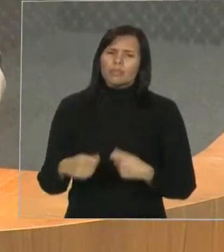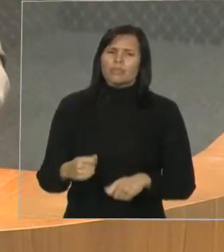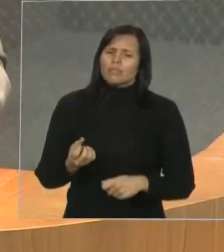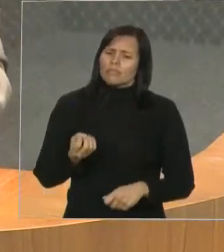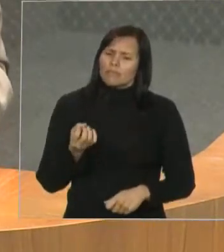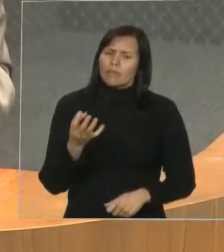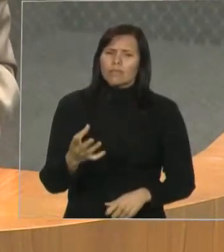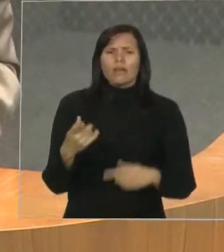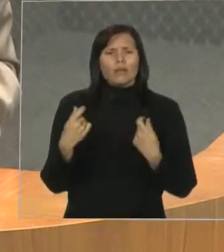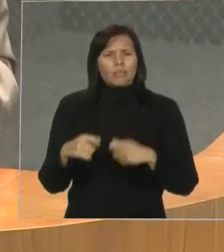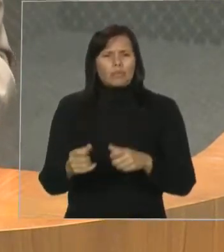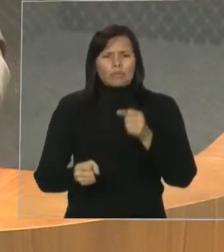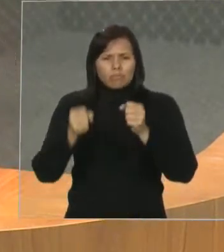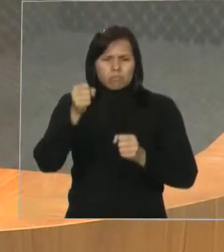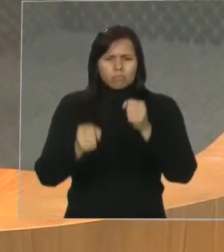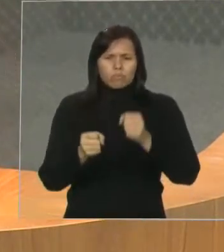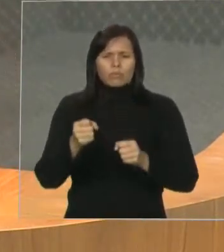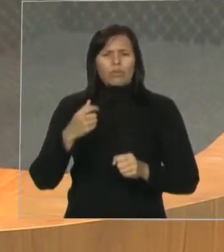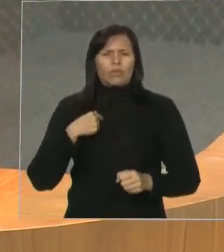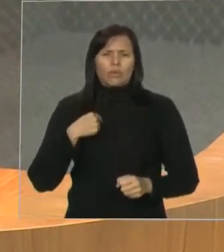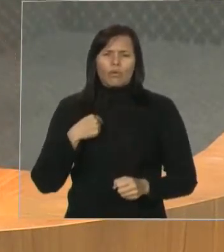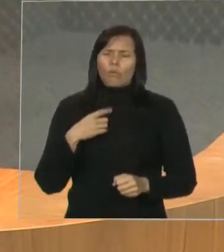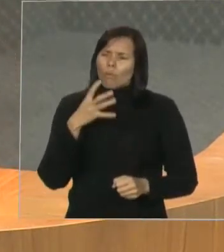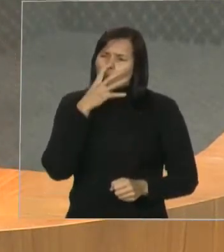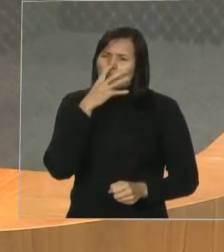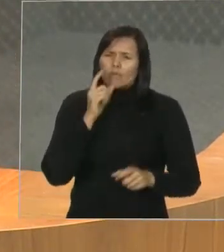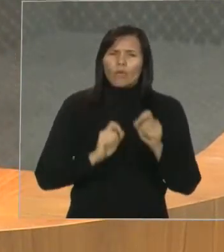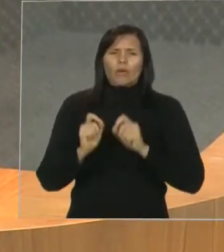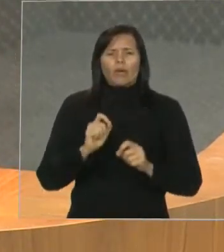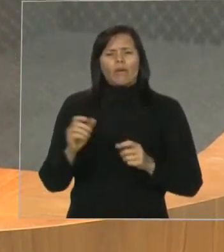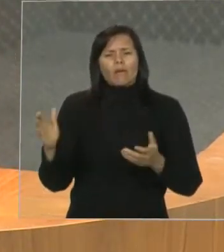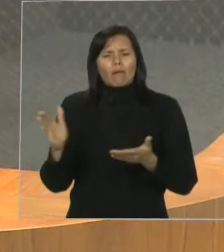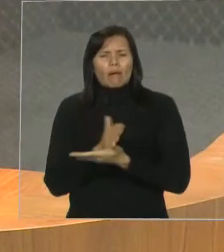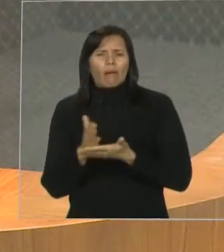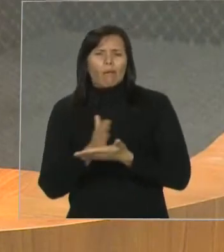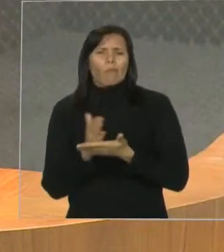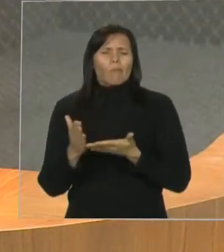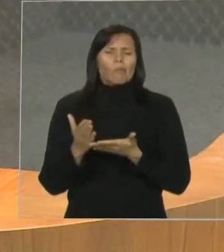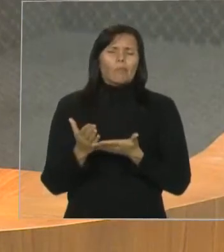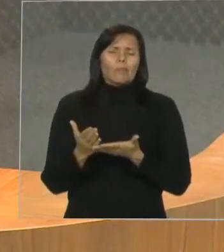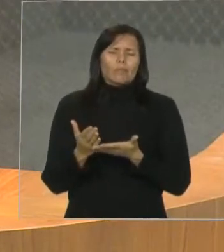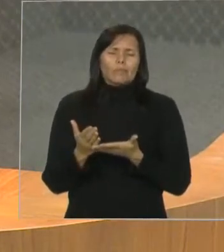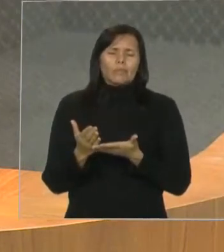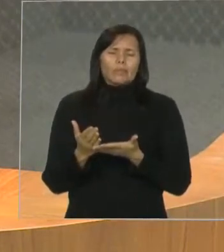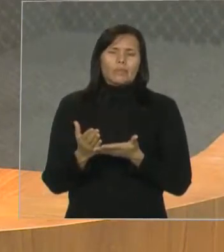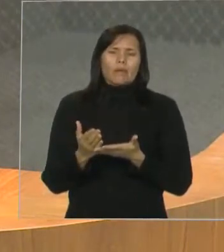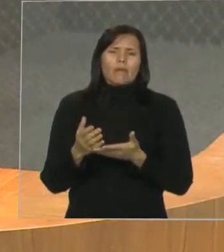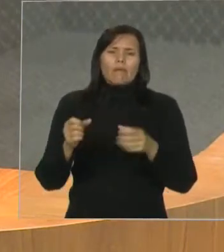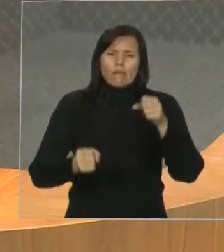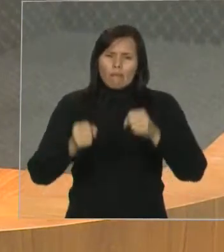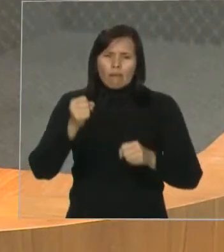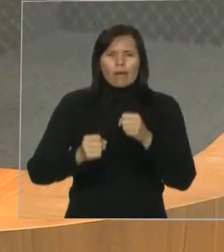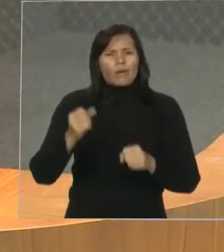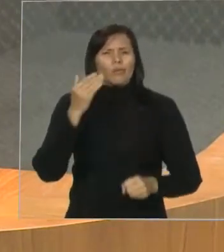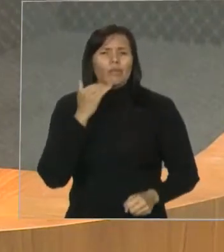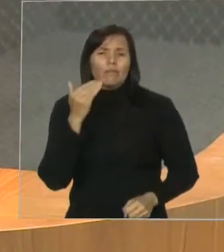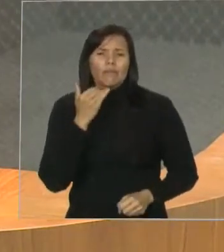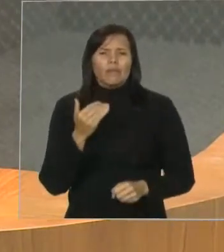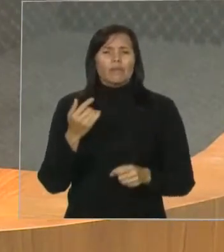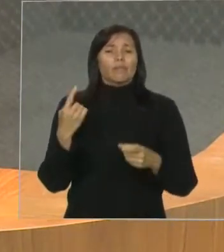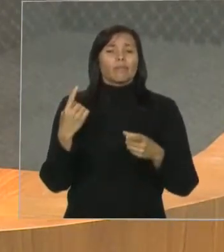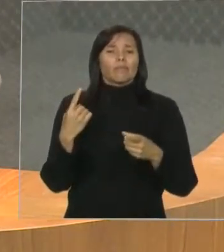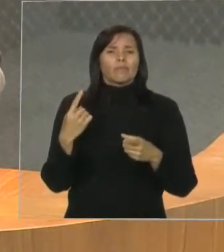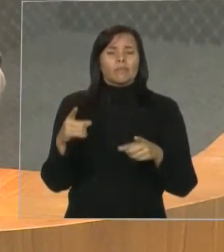vários veículos quebrados na estrada, inclusive o nosso veículo também ficou com avarias no freio, em função dos inúmeros buracos.